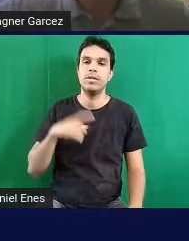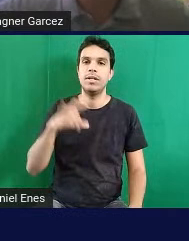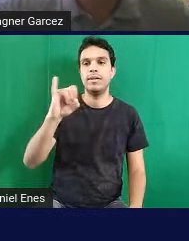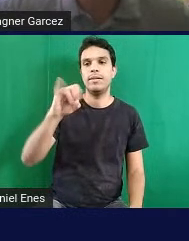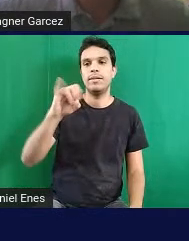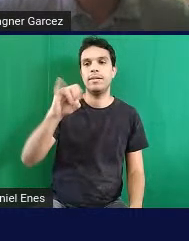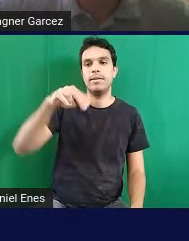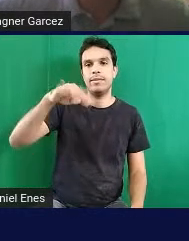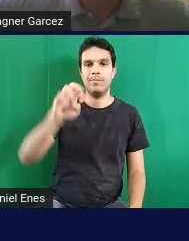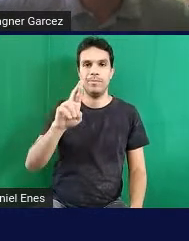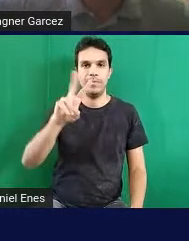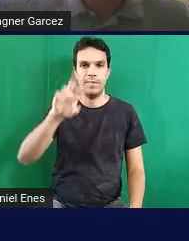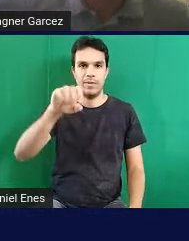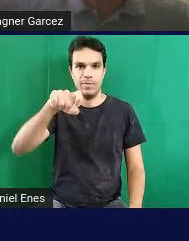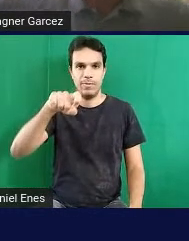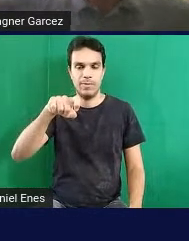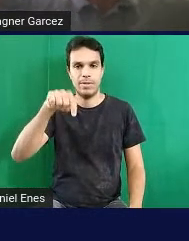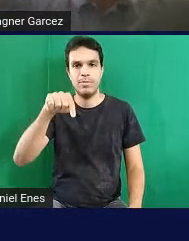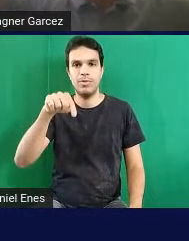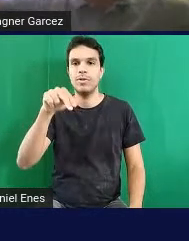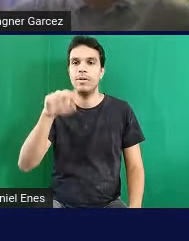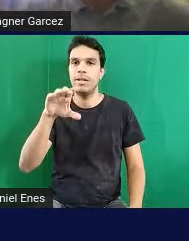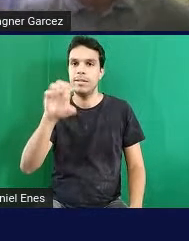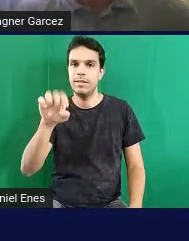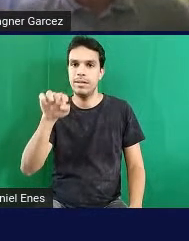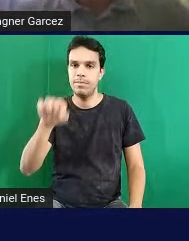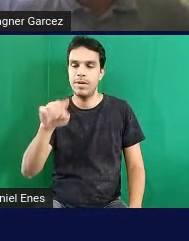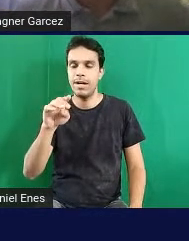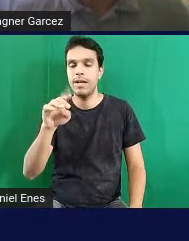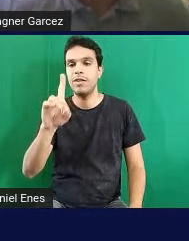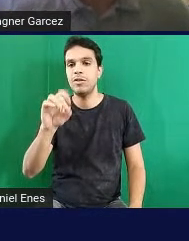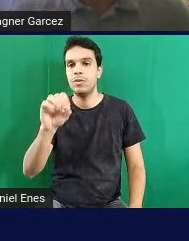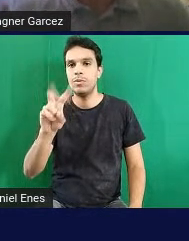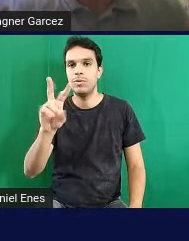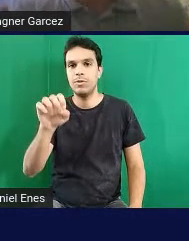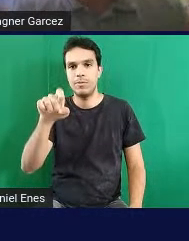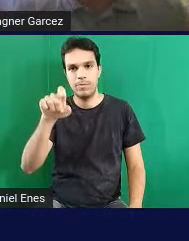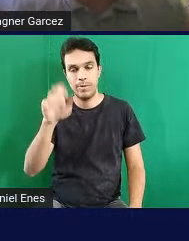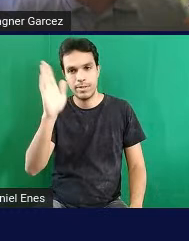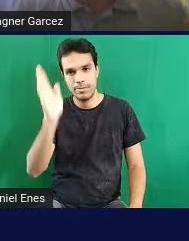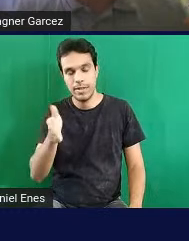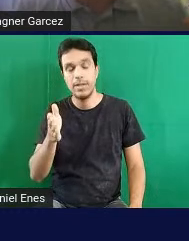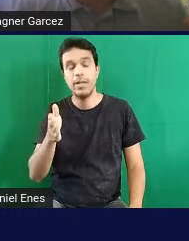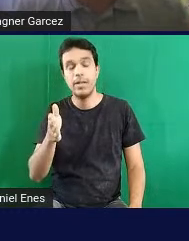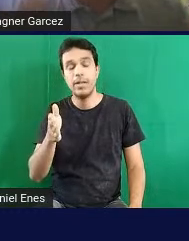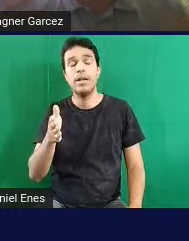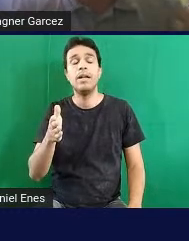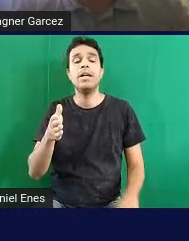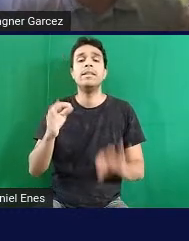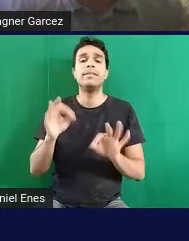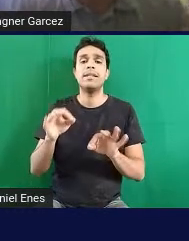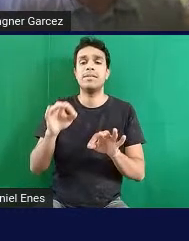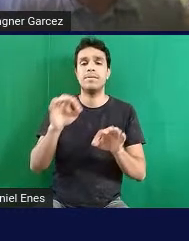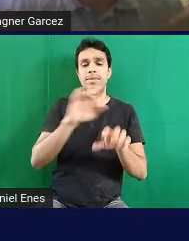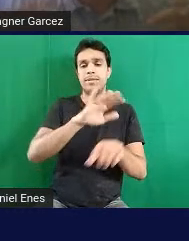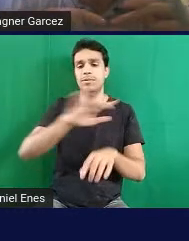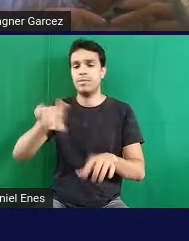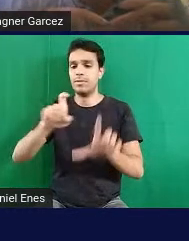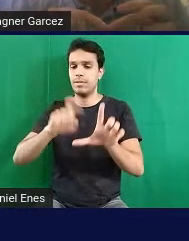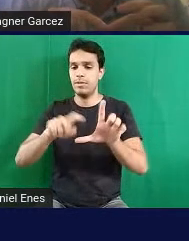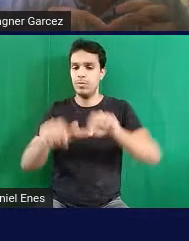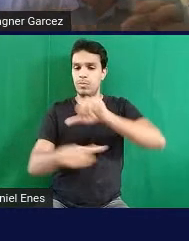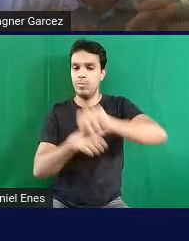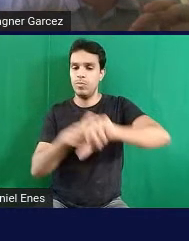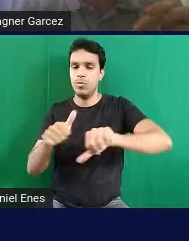.frj.br barra 2Vox, dá, né? O ideal é você, se você vai botar esse link, você altera de